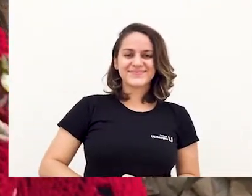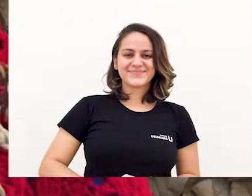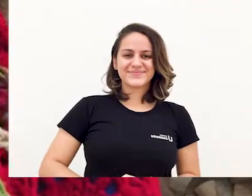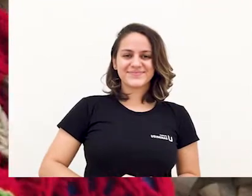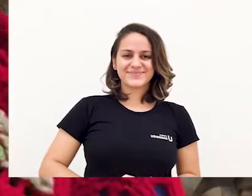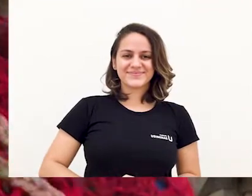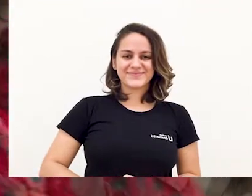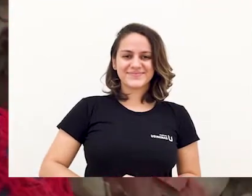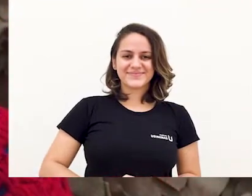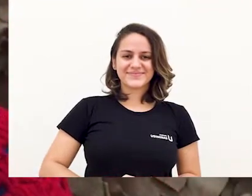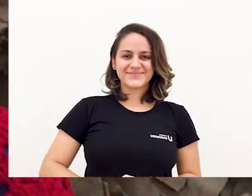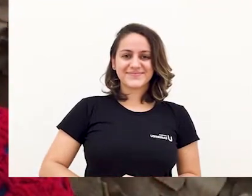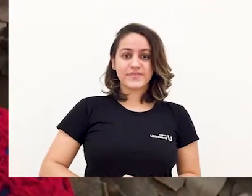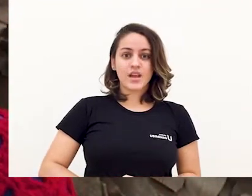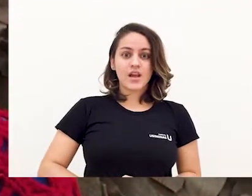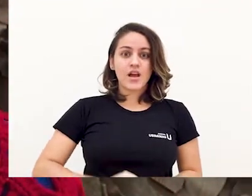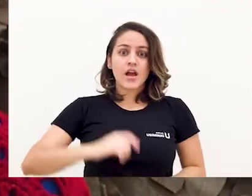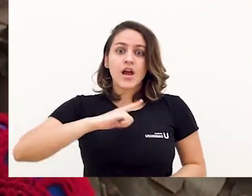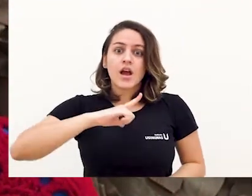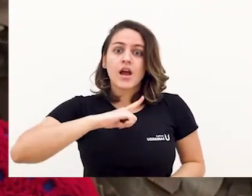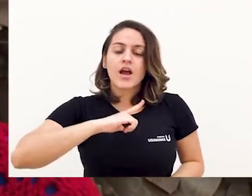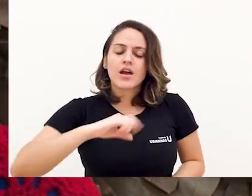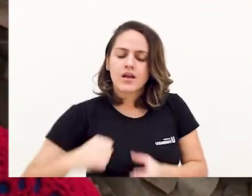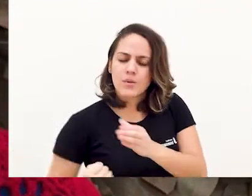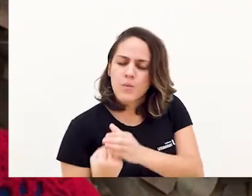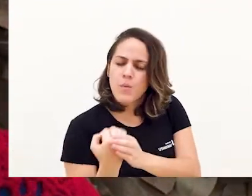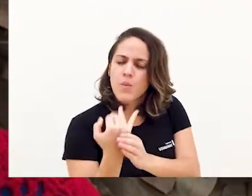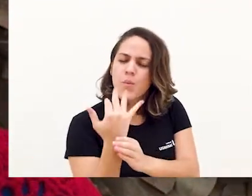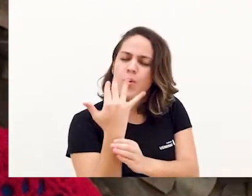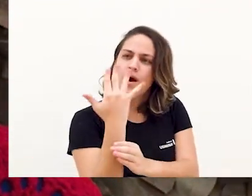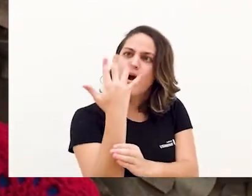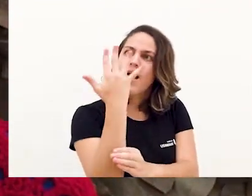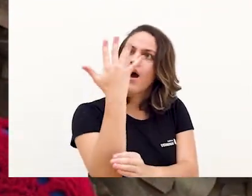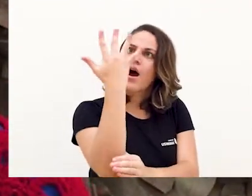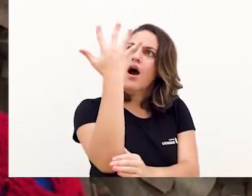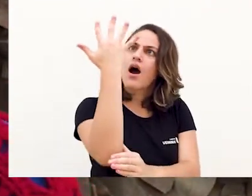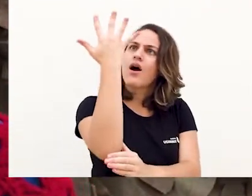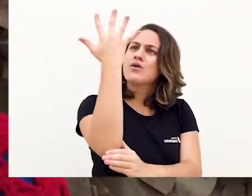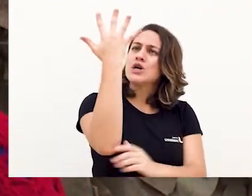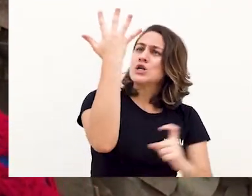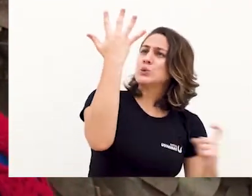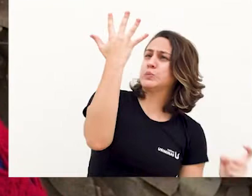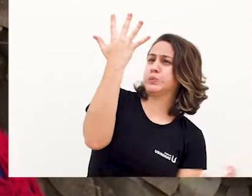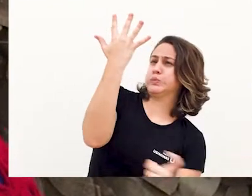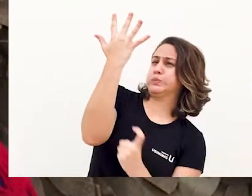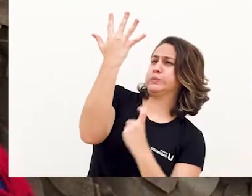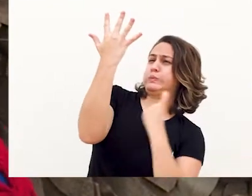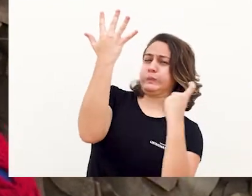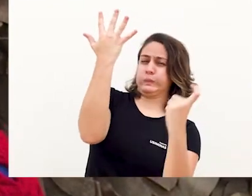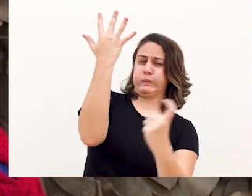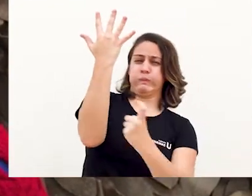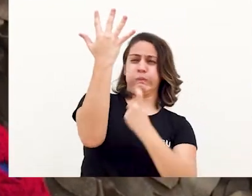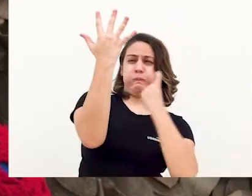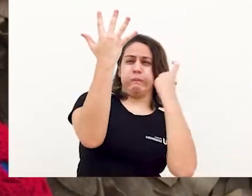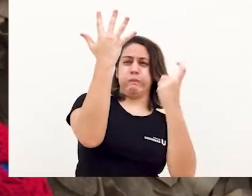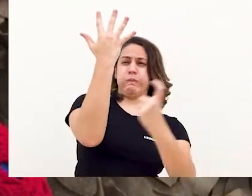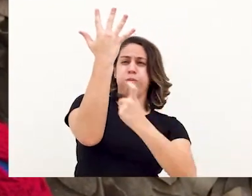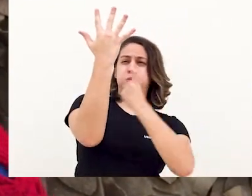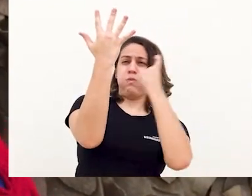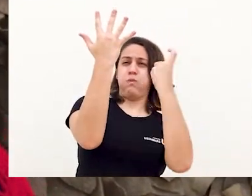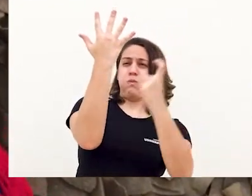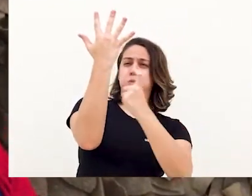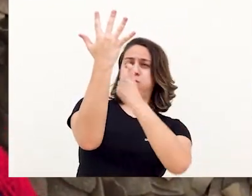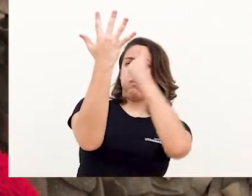uma folhinha miúda e verdinha. Ela morava no alto de uma árvore